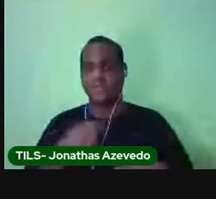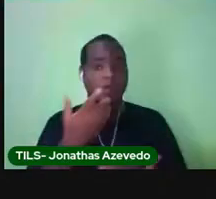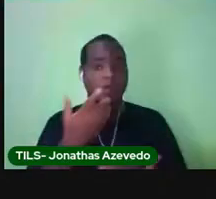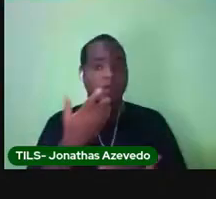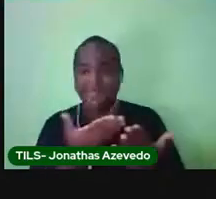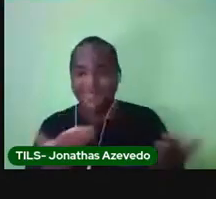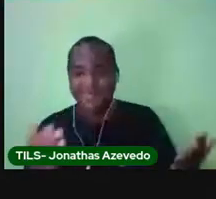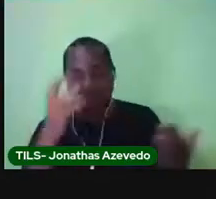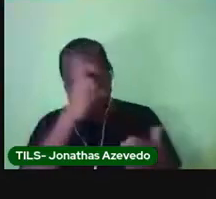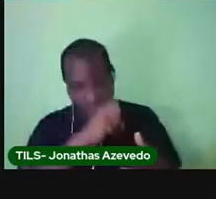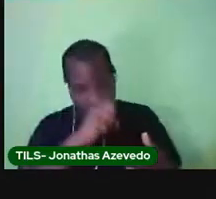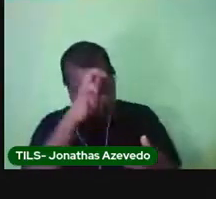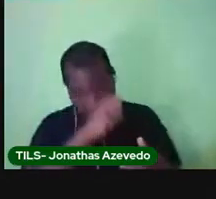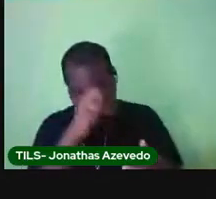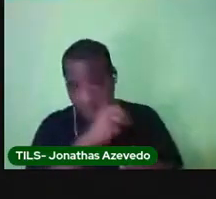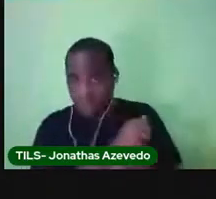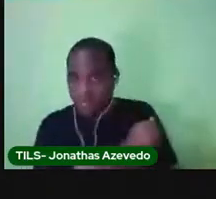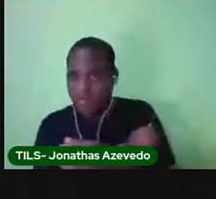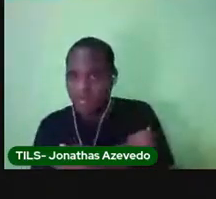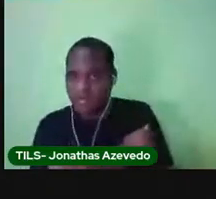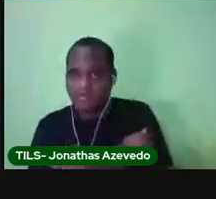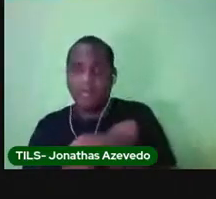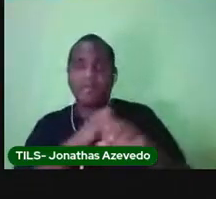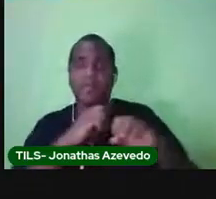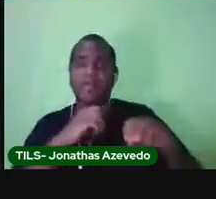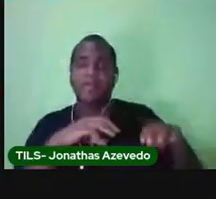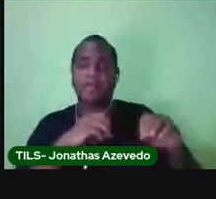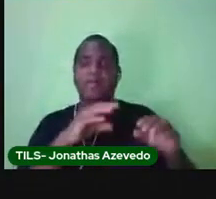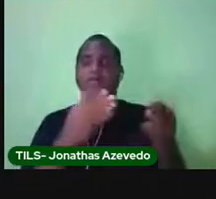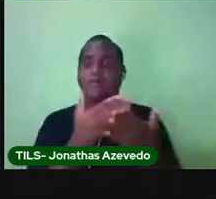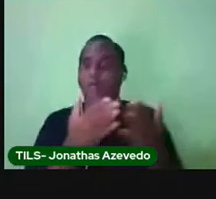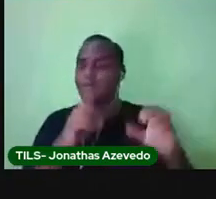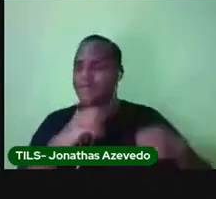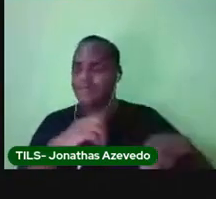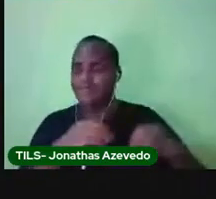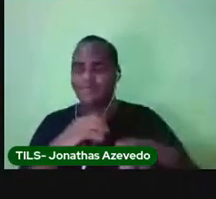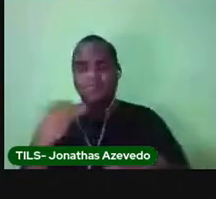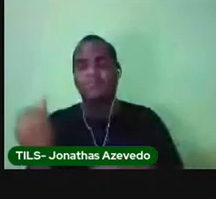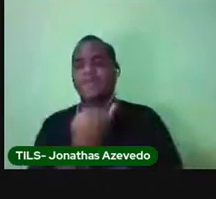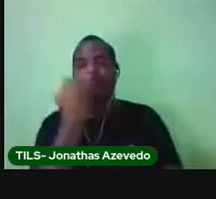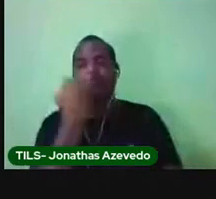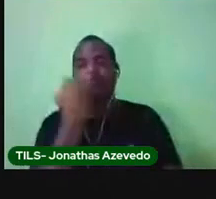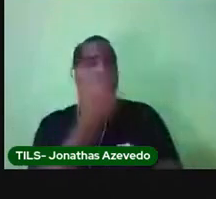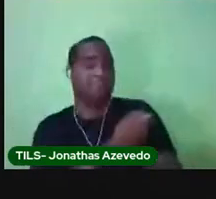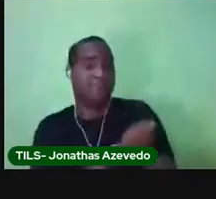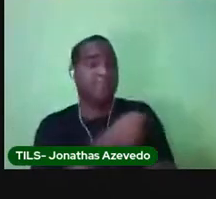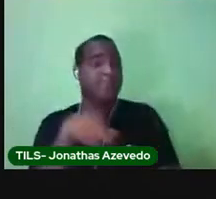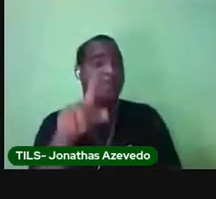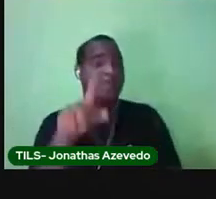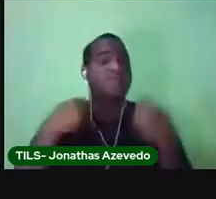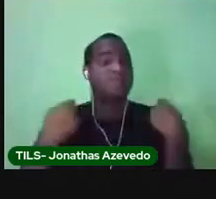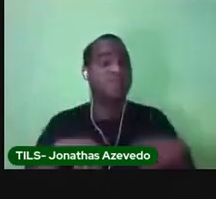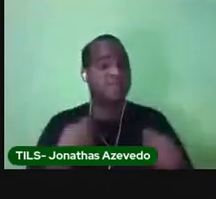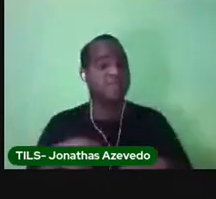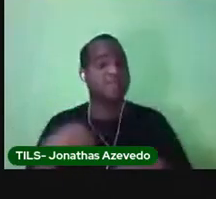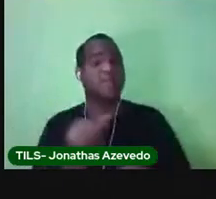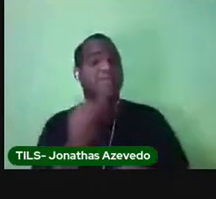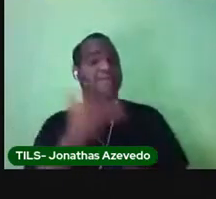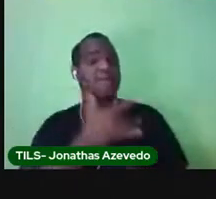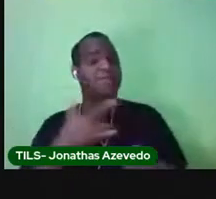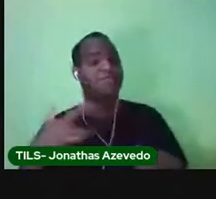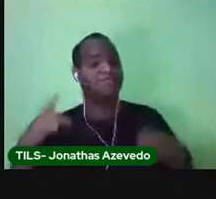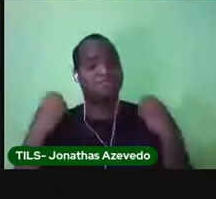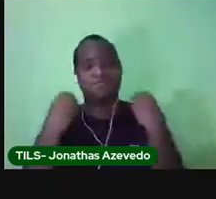são muito importantes e que nós precisamos dela para ter uma saúde muito boa. boa. Isso.